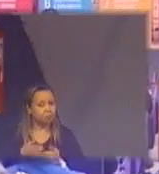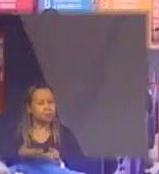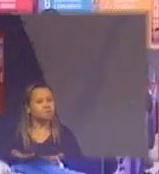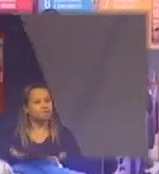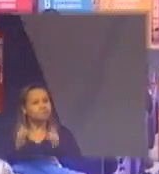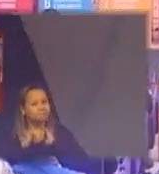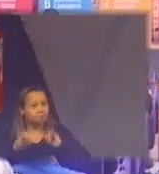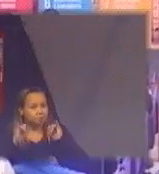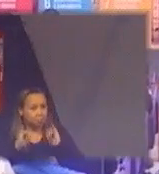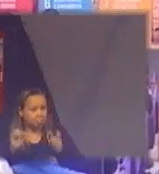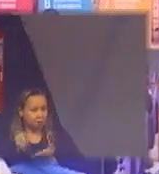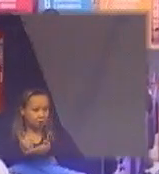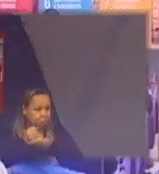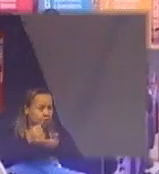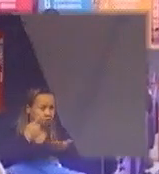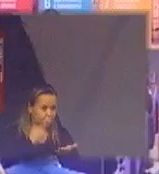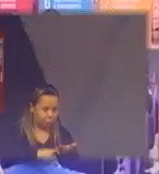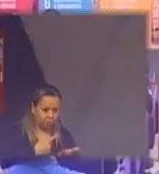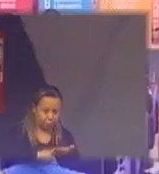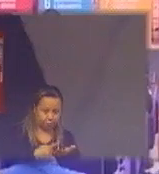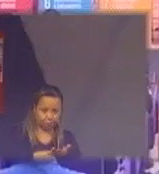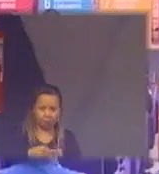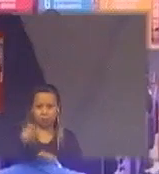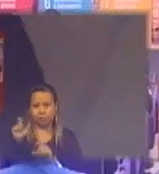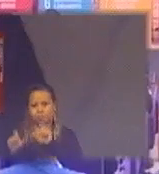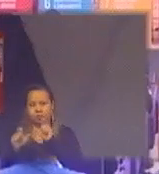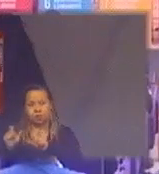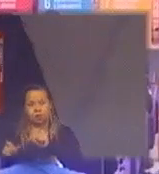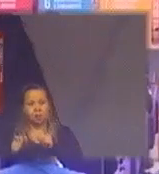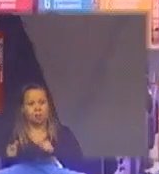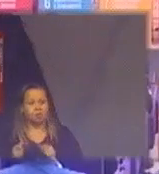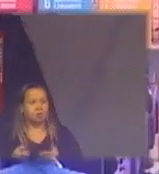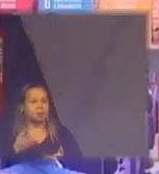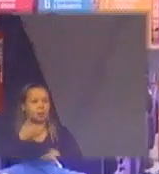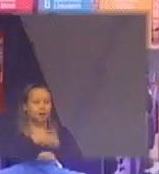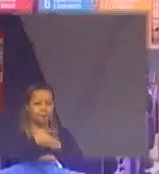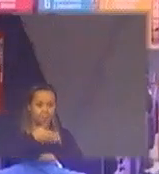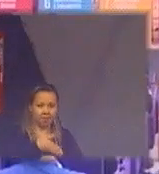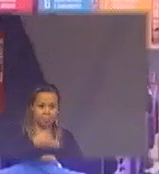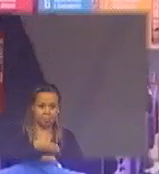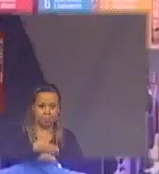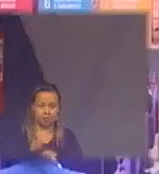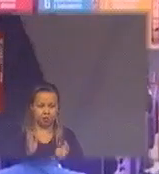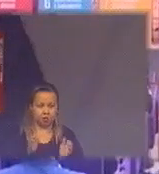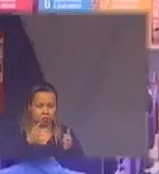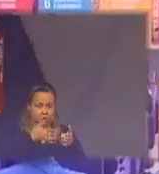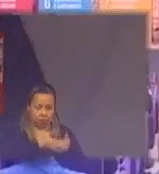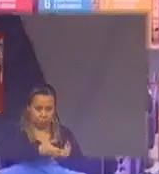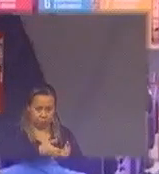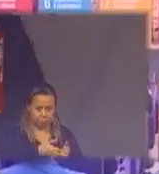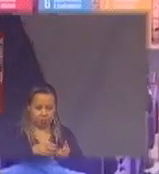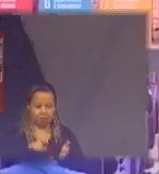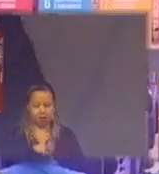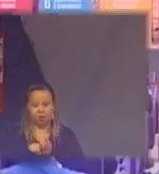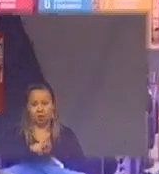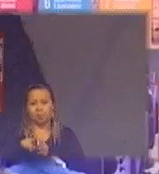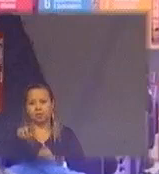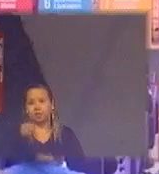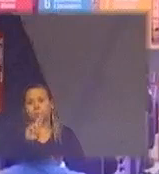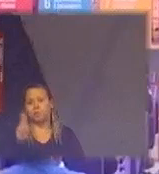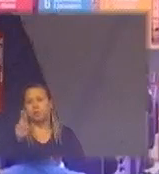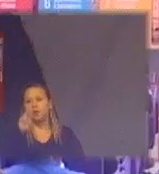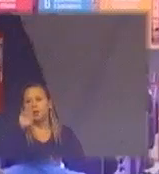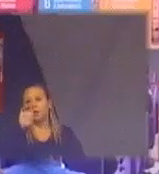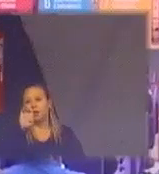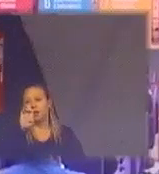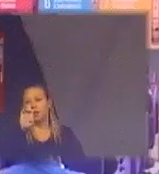quiser participar da nossa rede entra lá ctem.gov.br nosso grupo de pesquisa chama Reminare o Minare